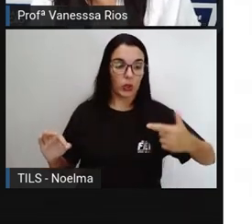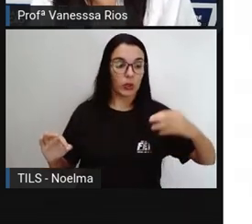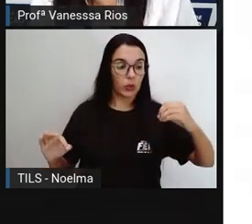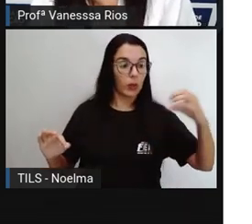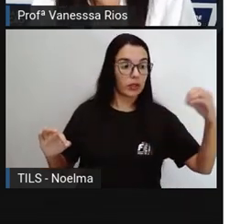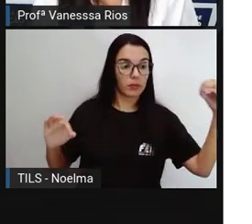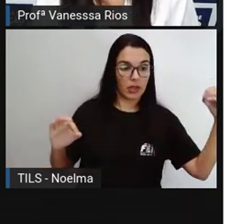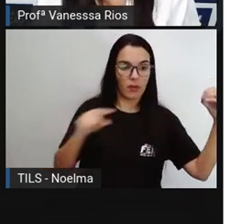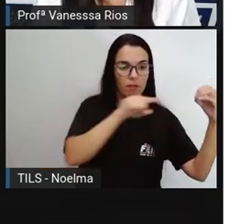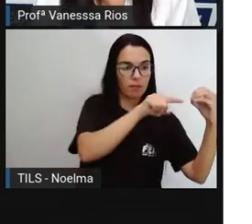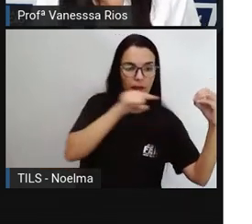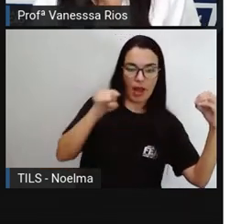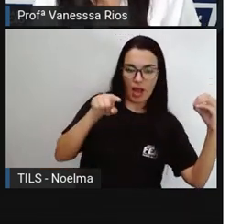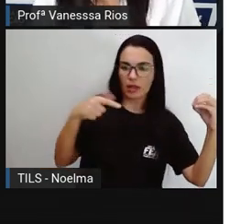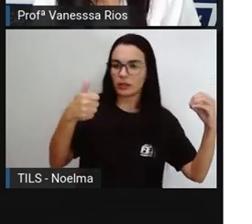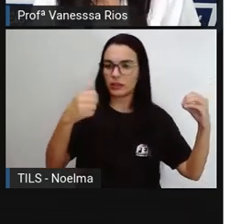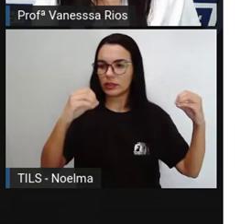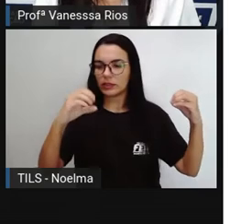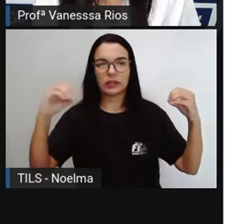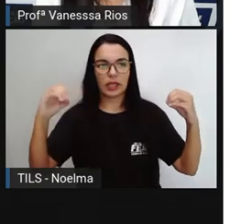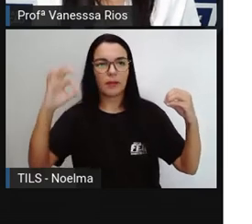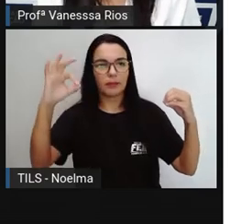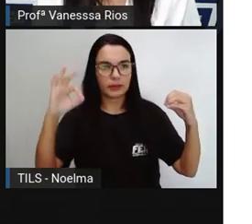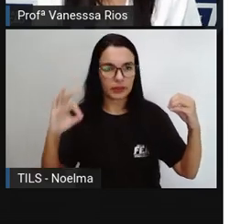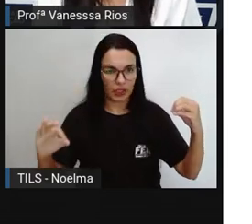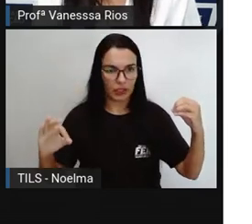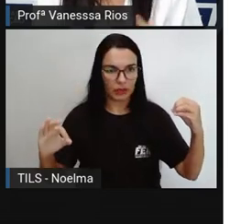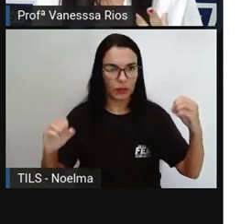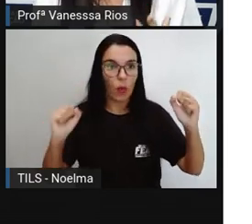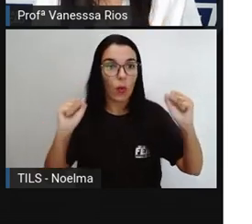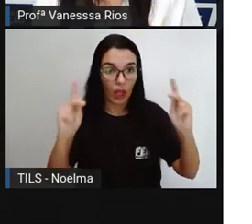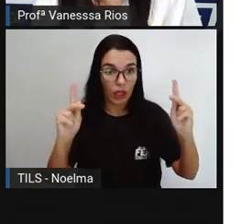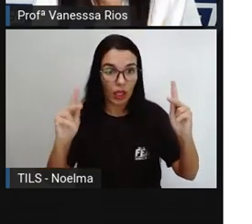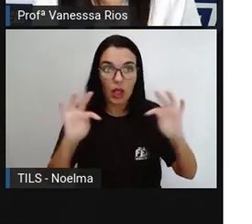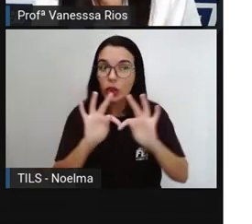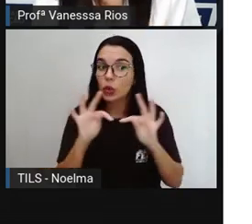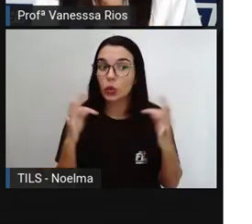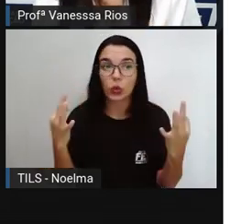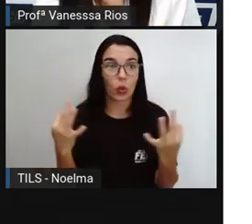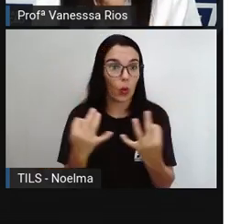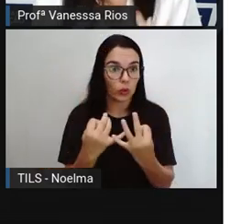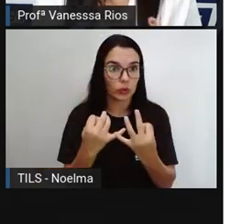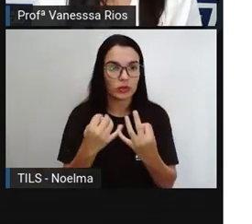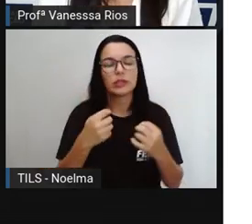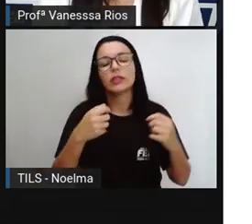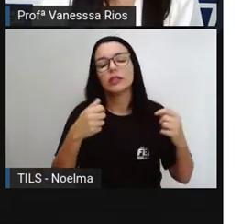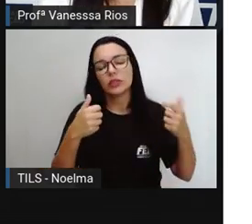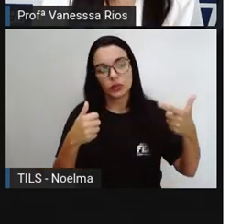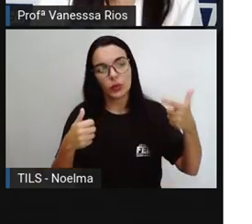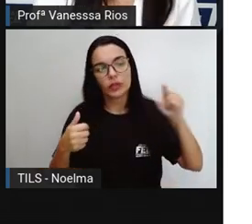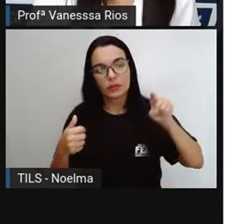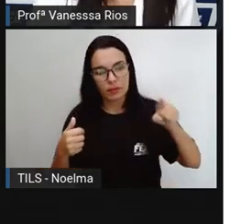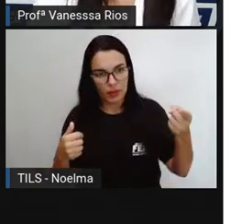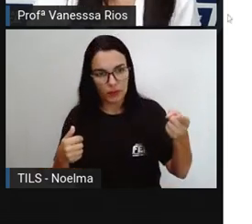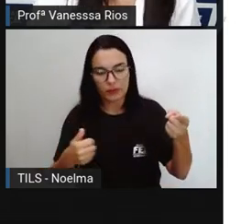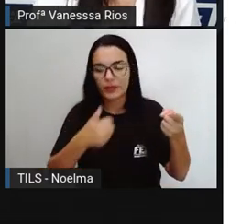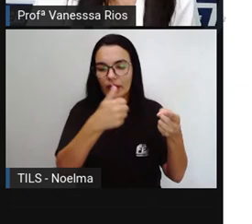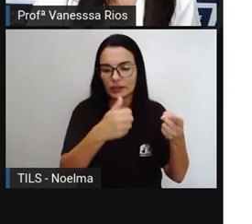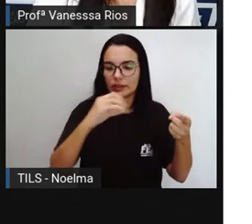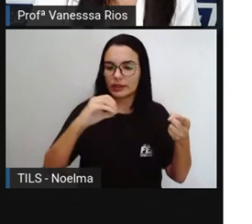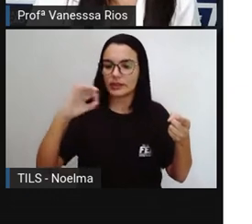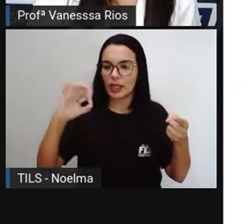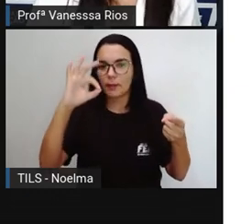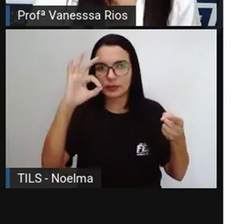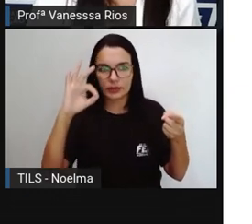% Então quando a gente fala 100% a gente está falando do todo Quanto é o todo? 2 mil Por isso que a Pró